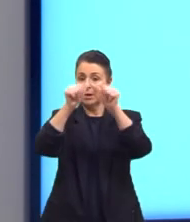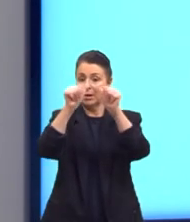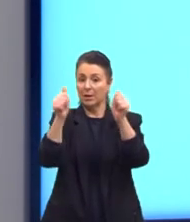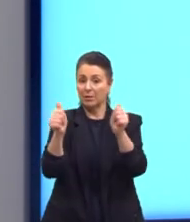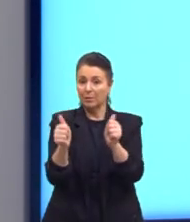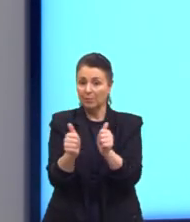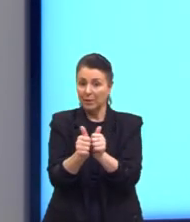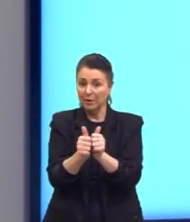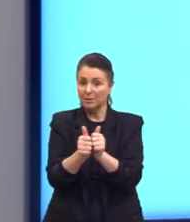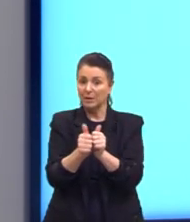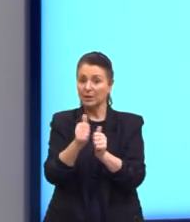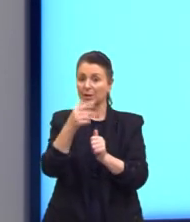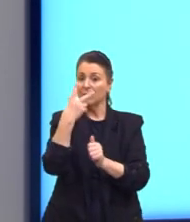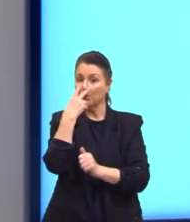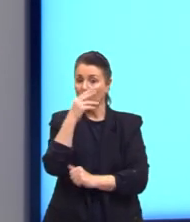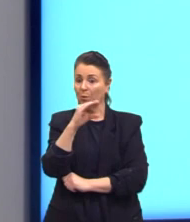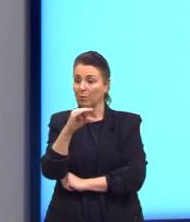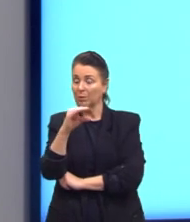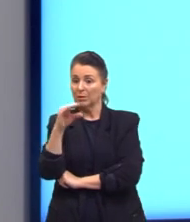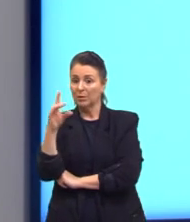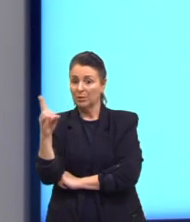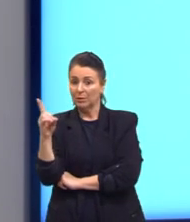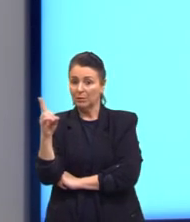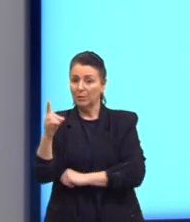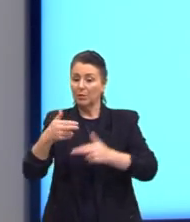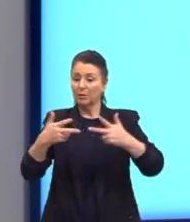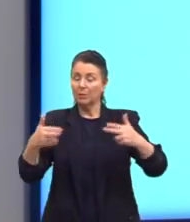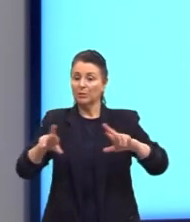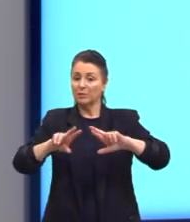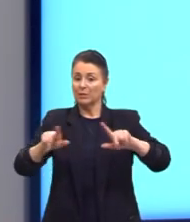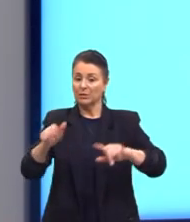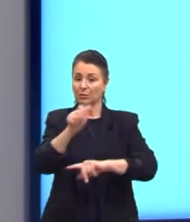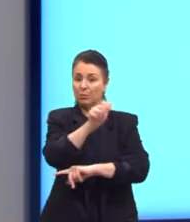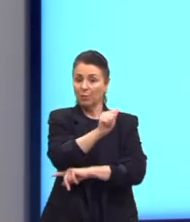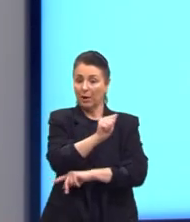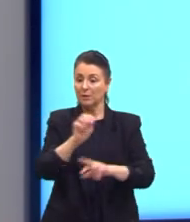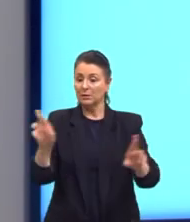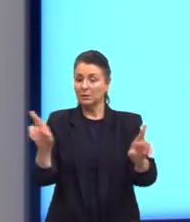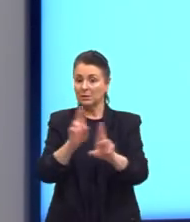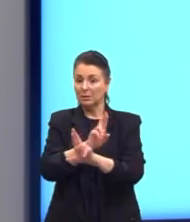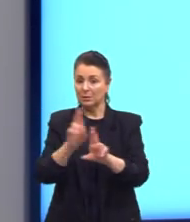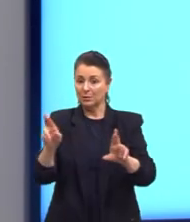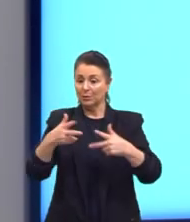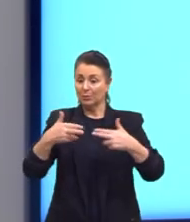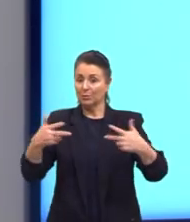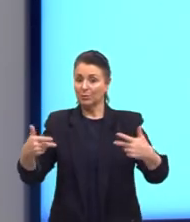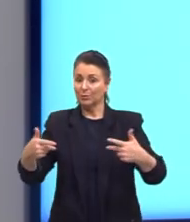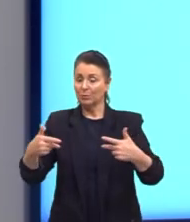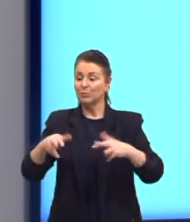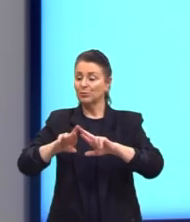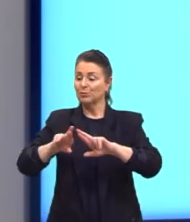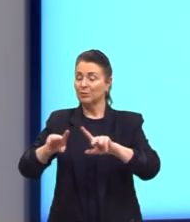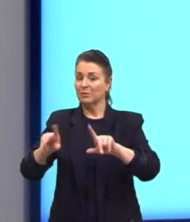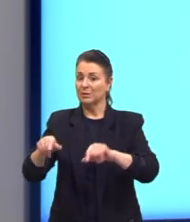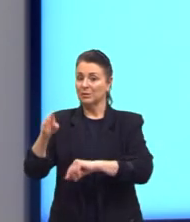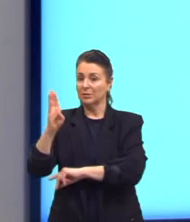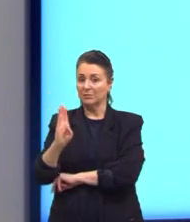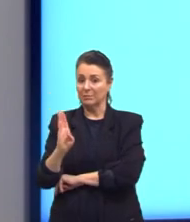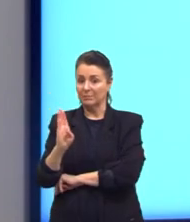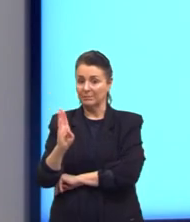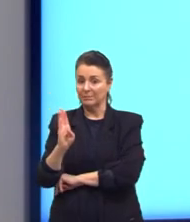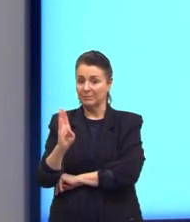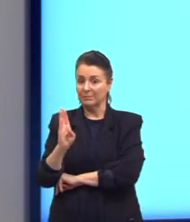ao contradomínio e os elementos distintos de A se relacionam com elementos distintos de B,